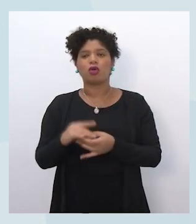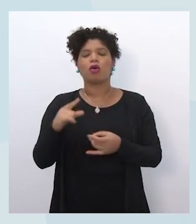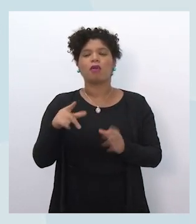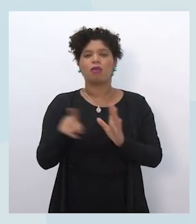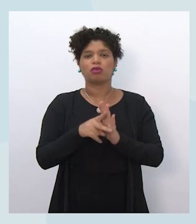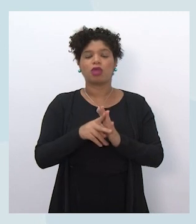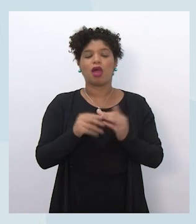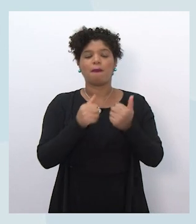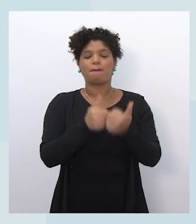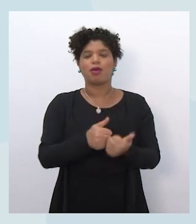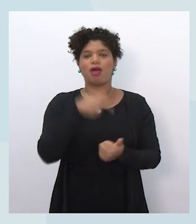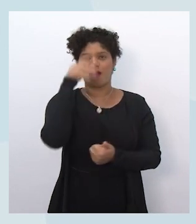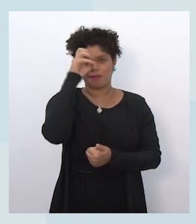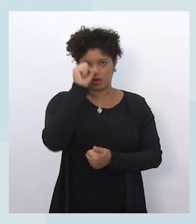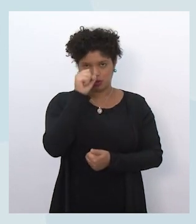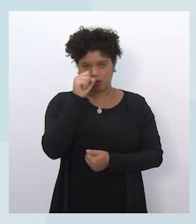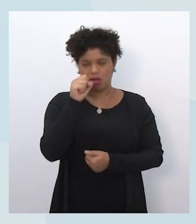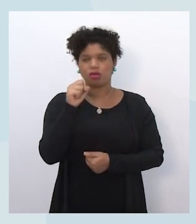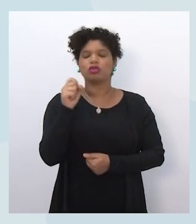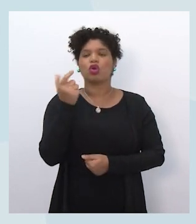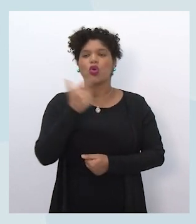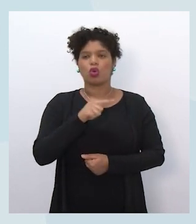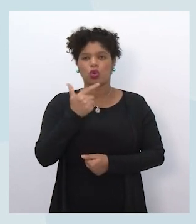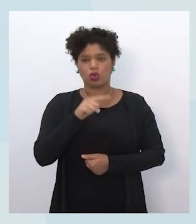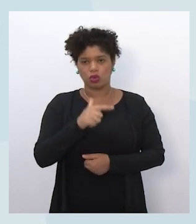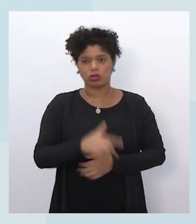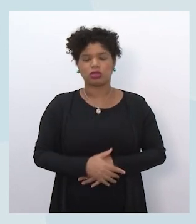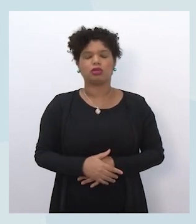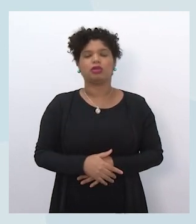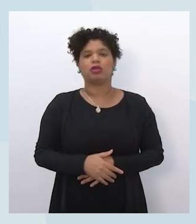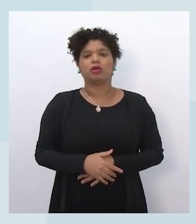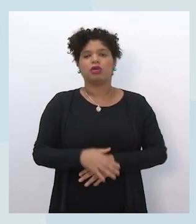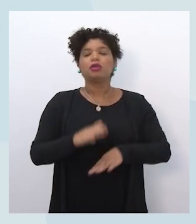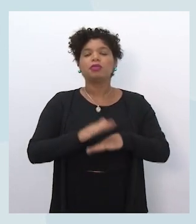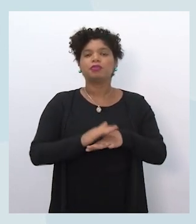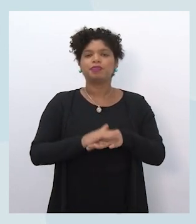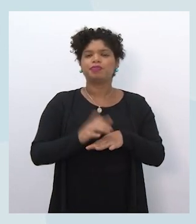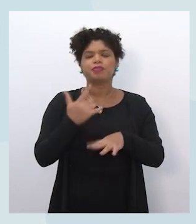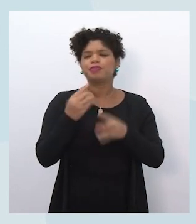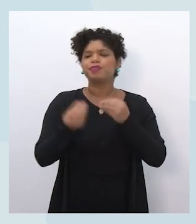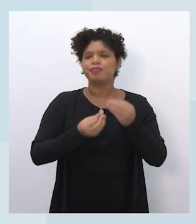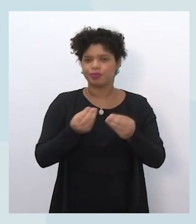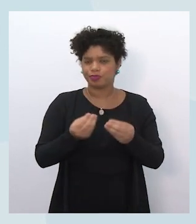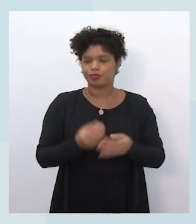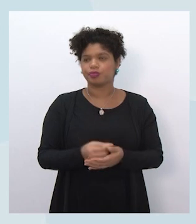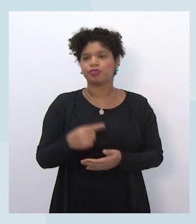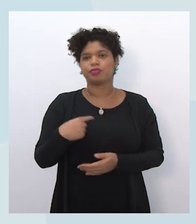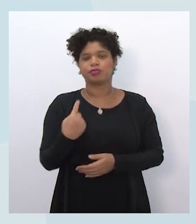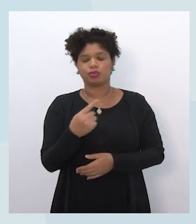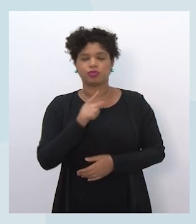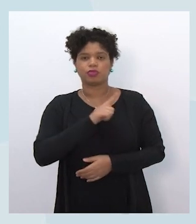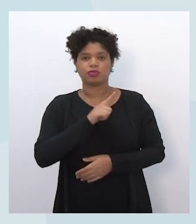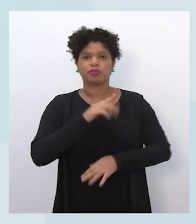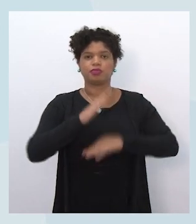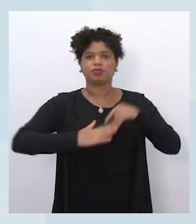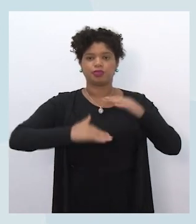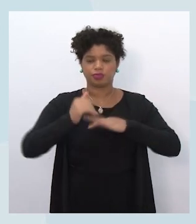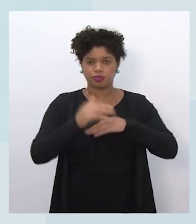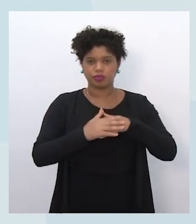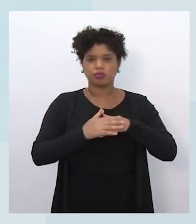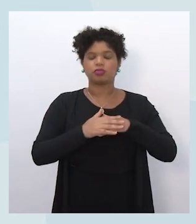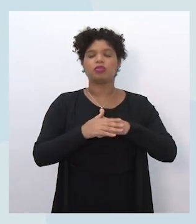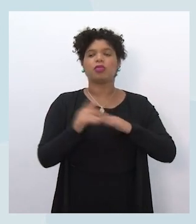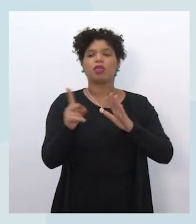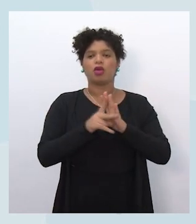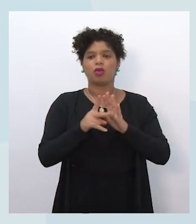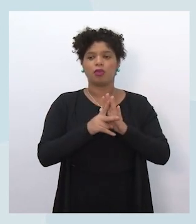foi feito, né. Então, nós temos aí uma das habilidades, essa habilidade